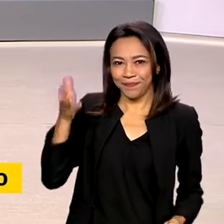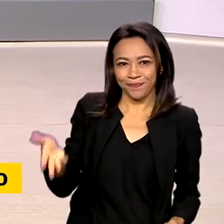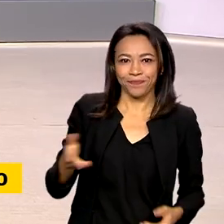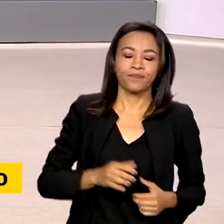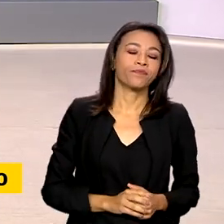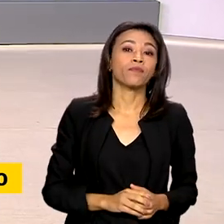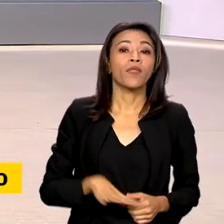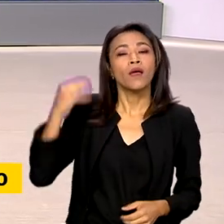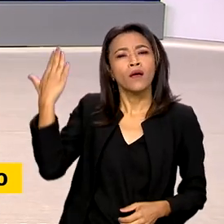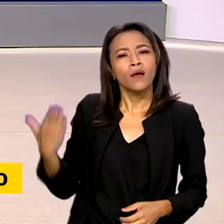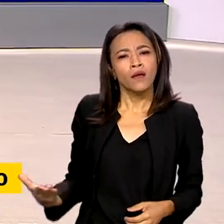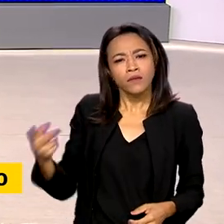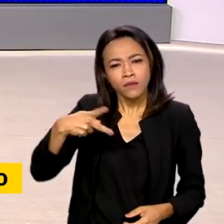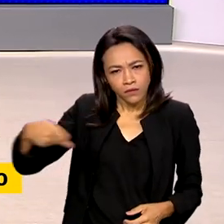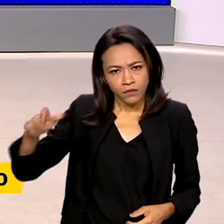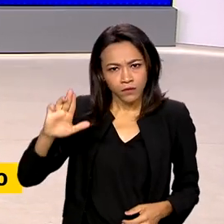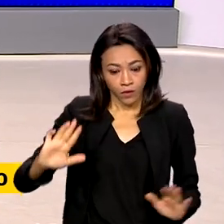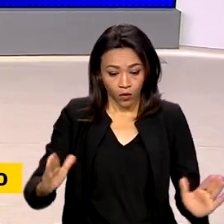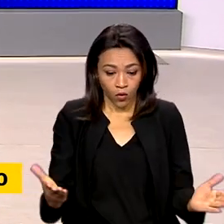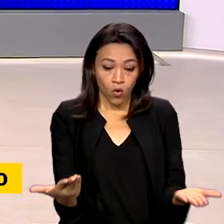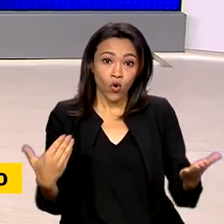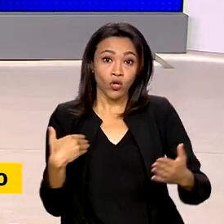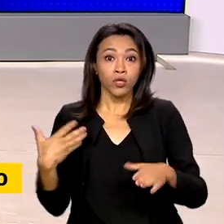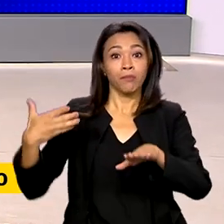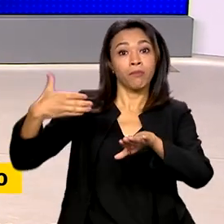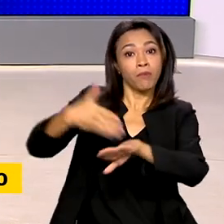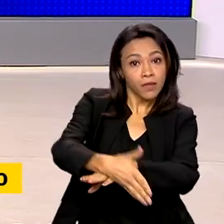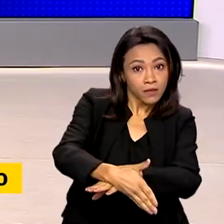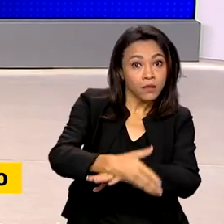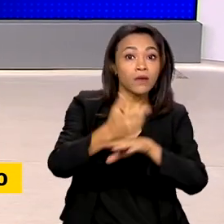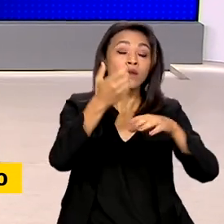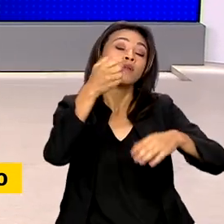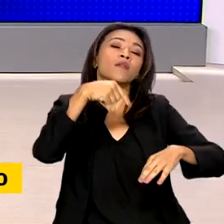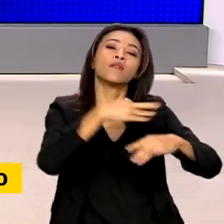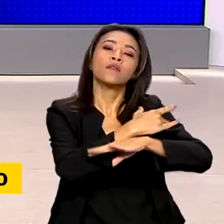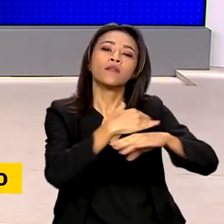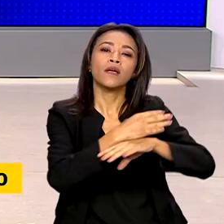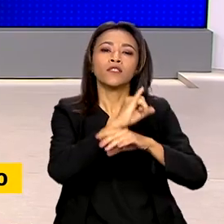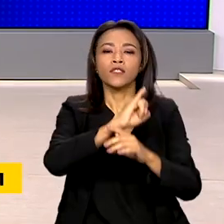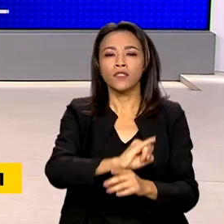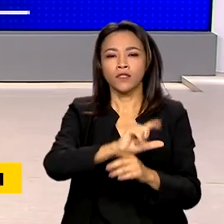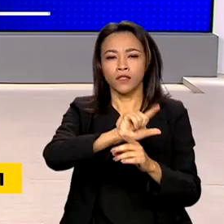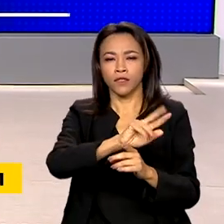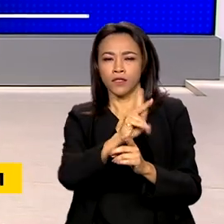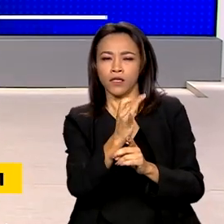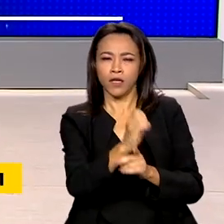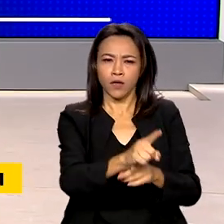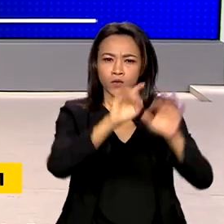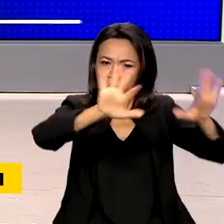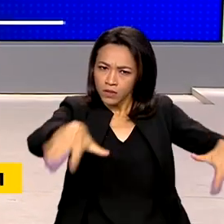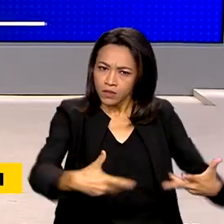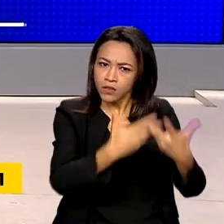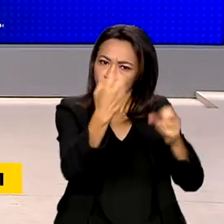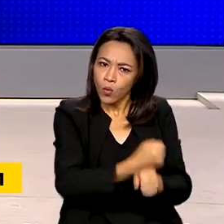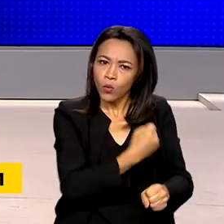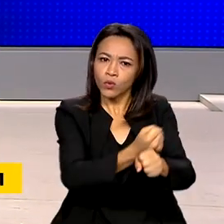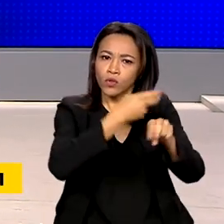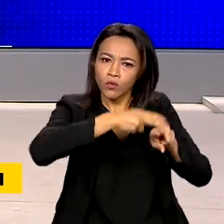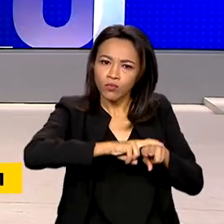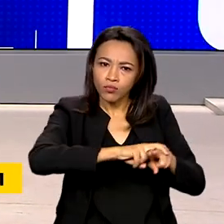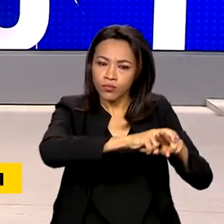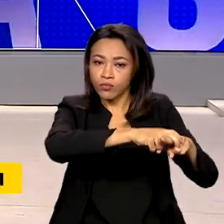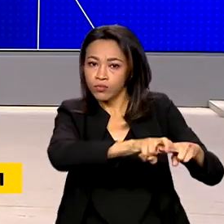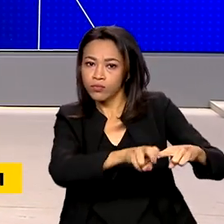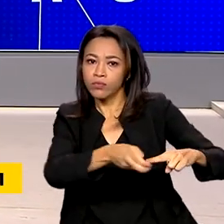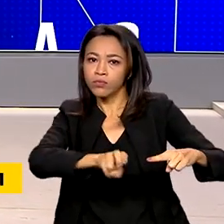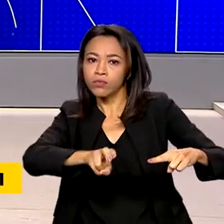O presidente Lula participa hoje em Léos, na Bahia, da cerimônia de início das obras do trecho 1 da Ferrovia